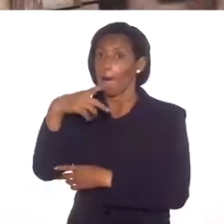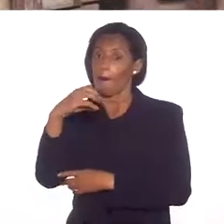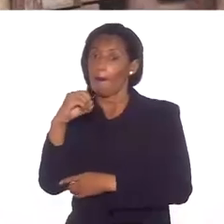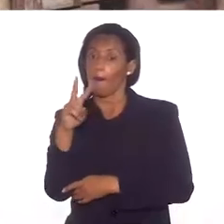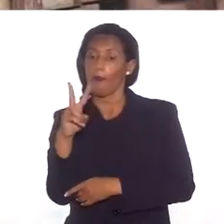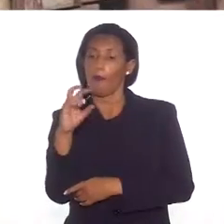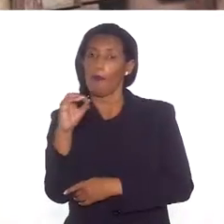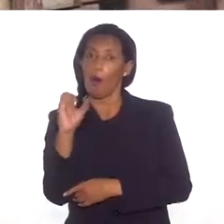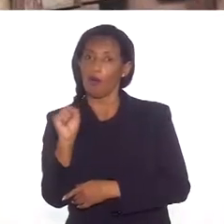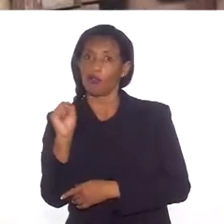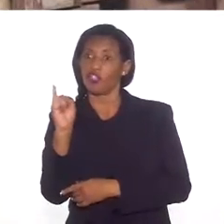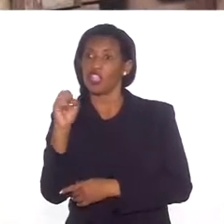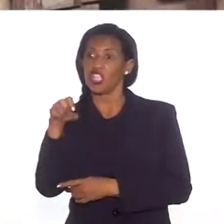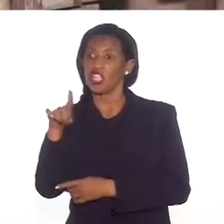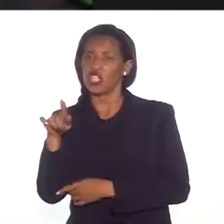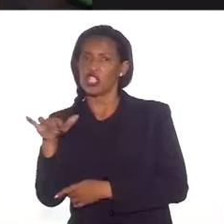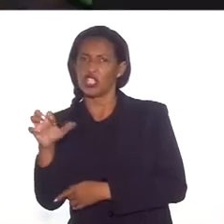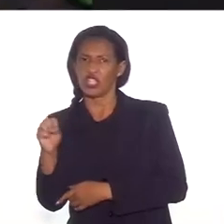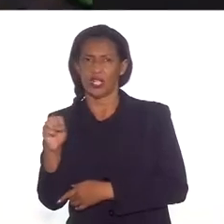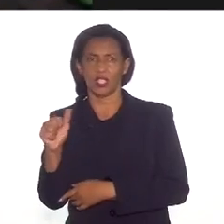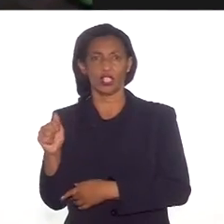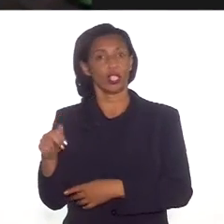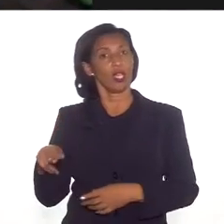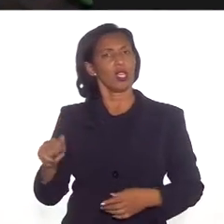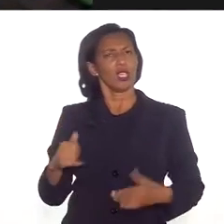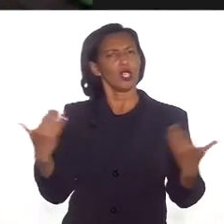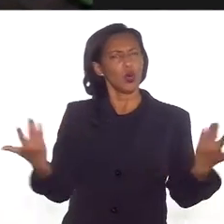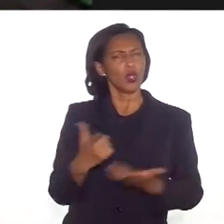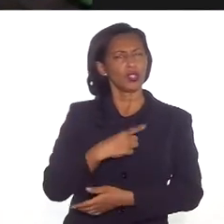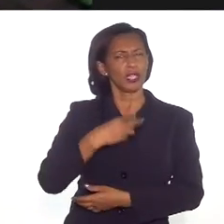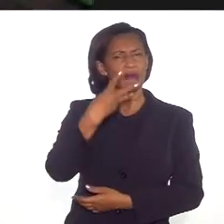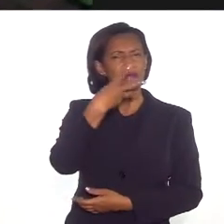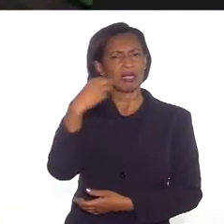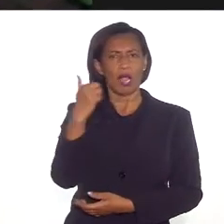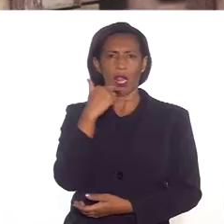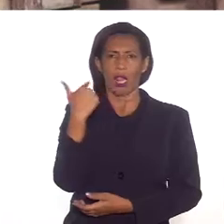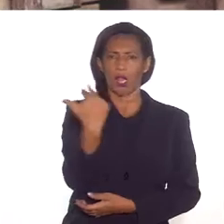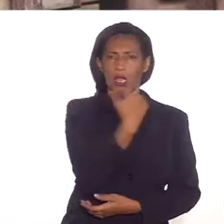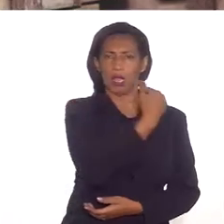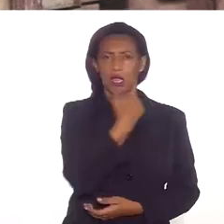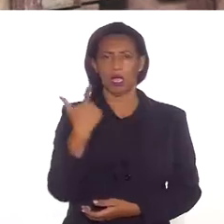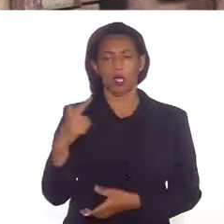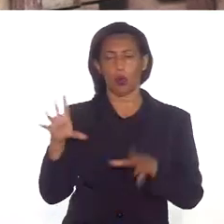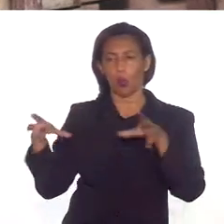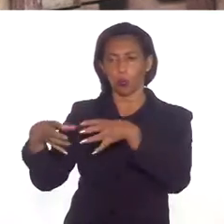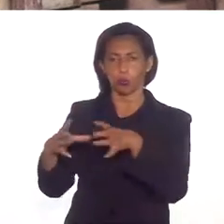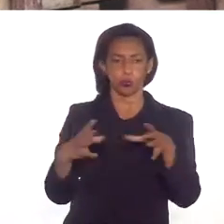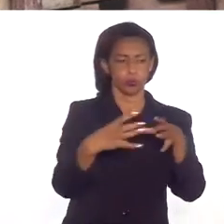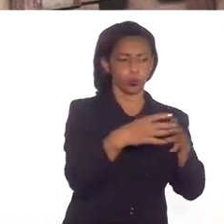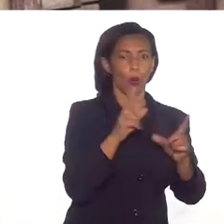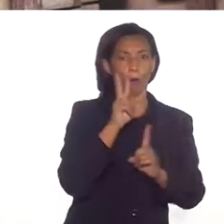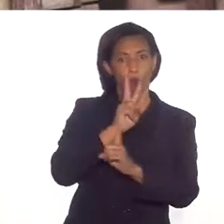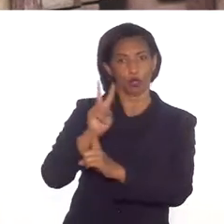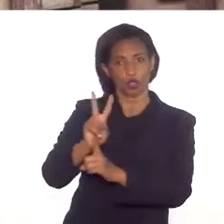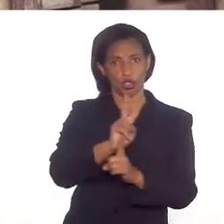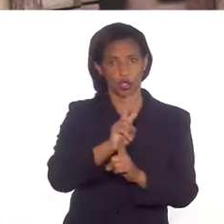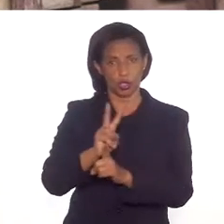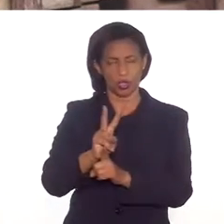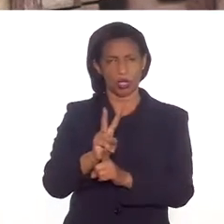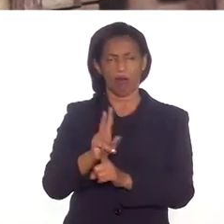indígenas. E nós temos quase 300 línguas hoje no país, línguas de comunidades indígenas.